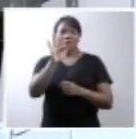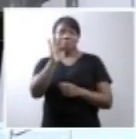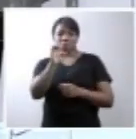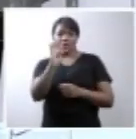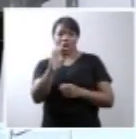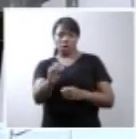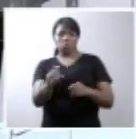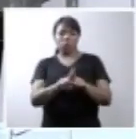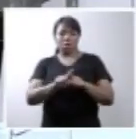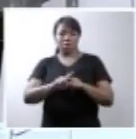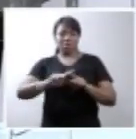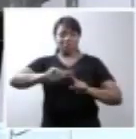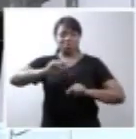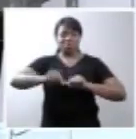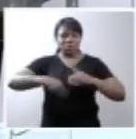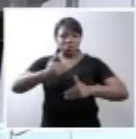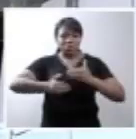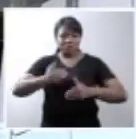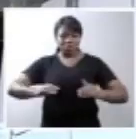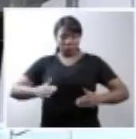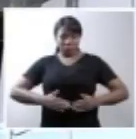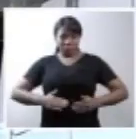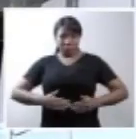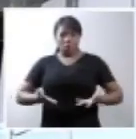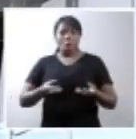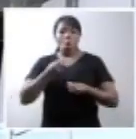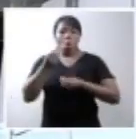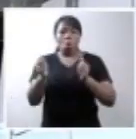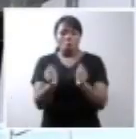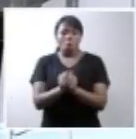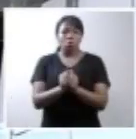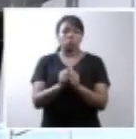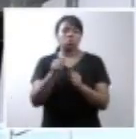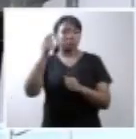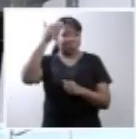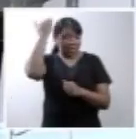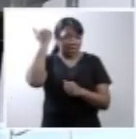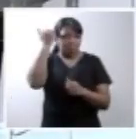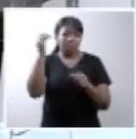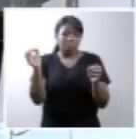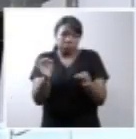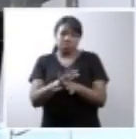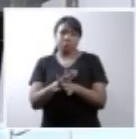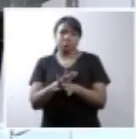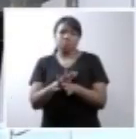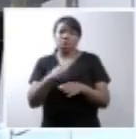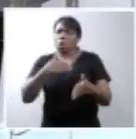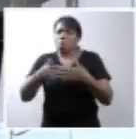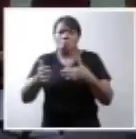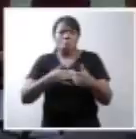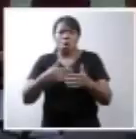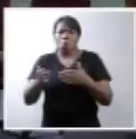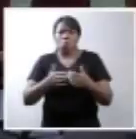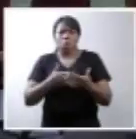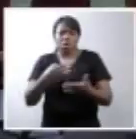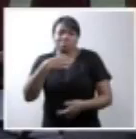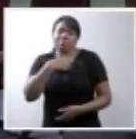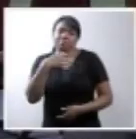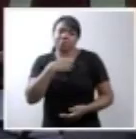parte de seus cérebros, ou com um cérebro considerado completo para qualquer padrão.